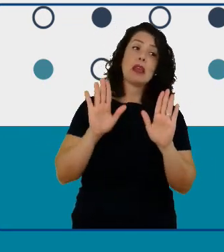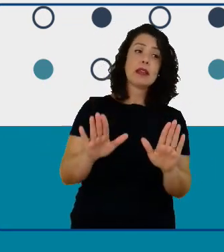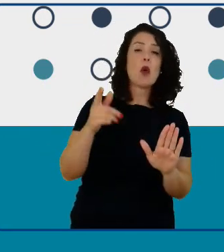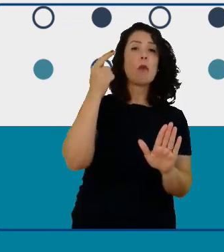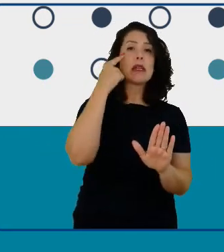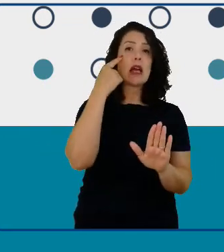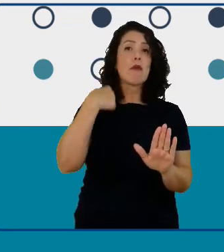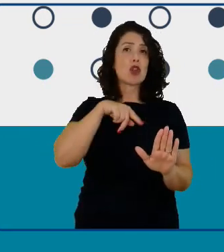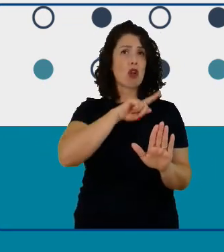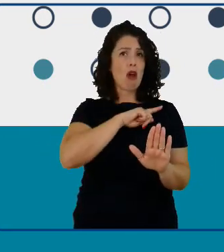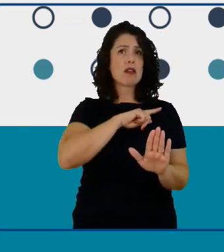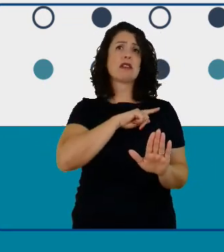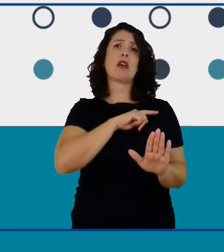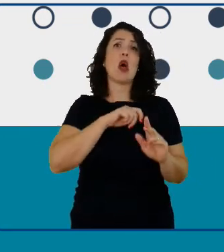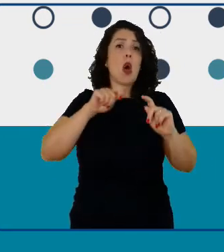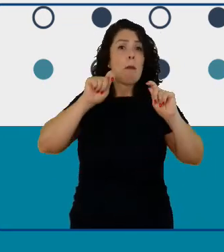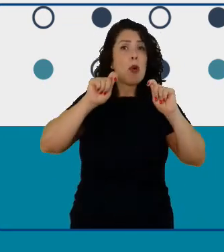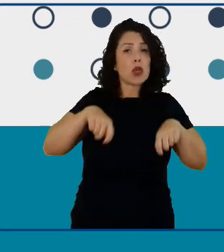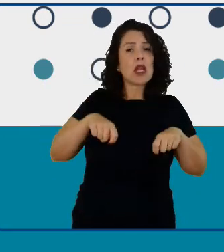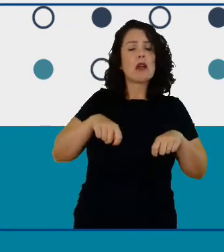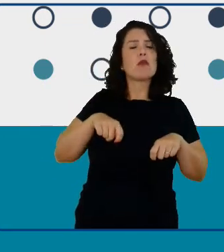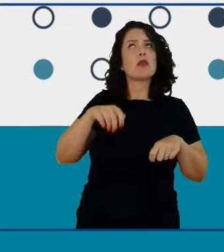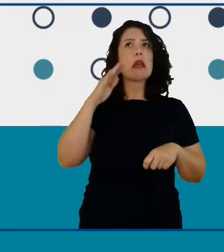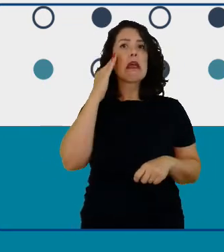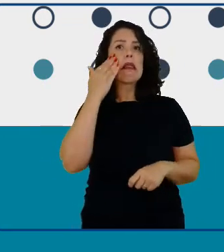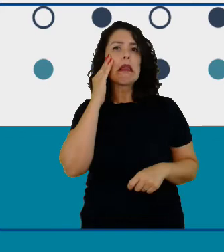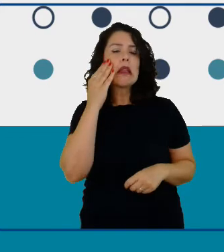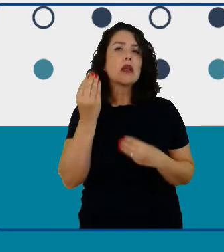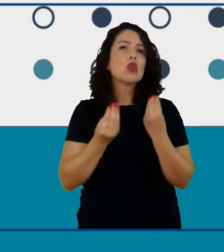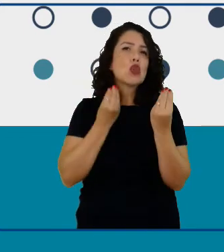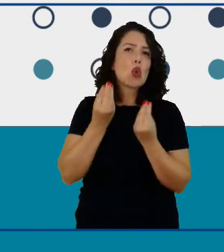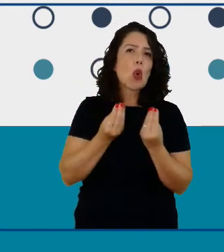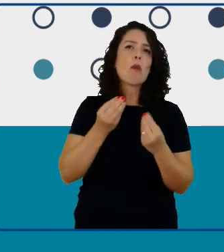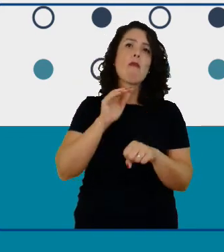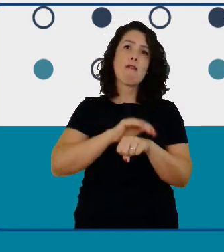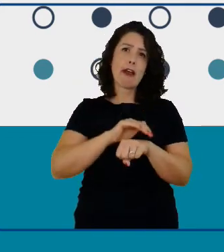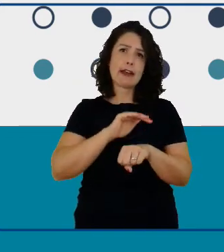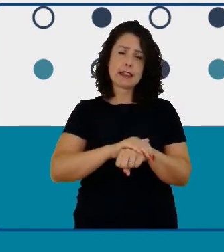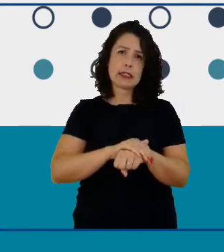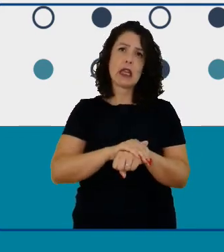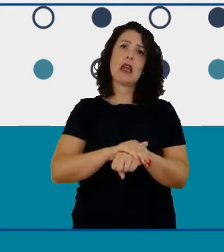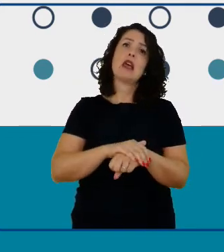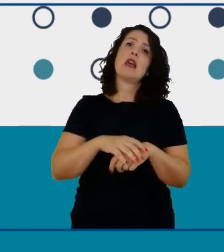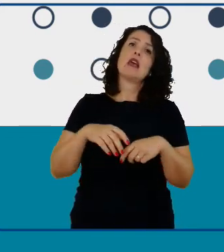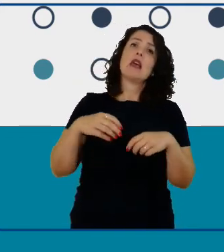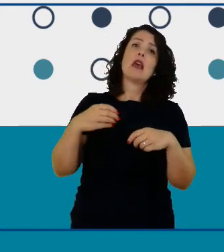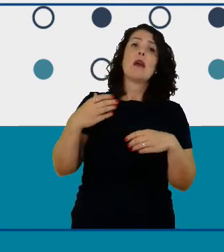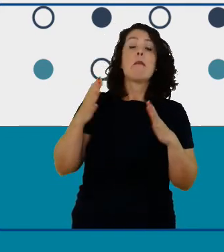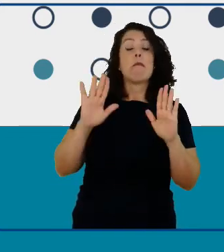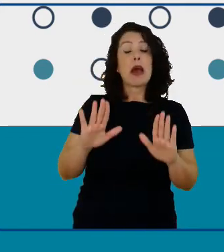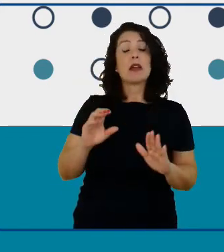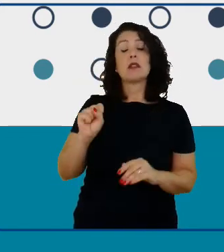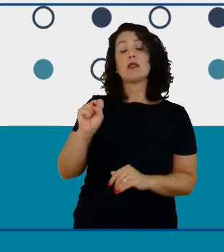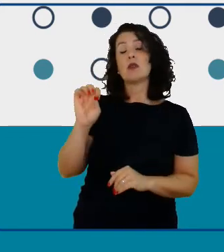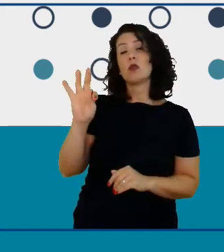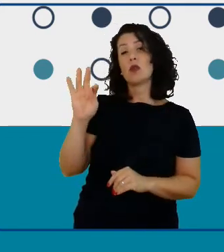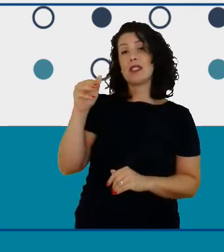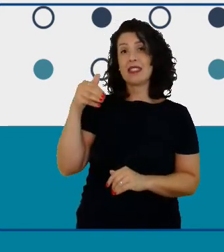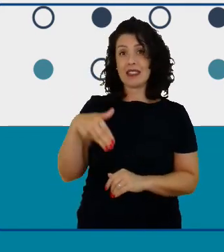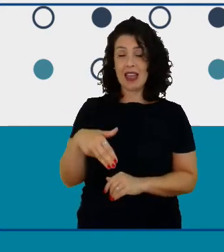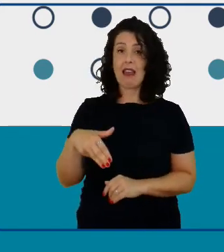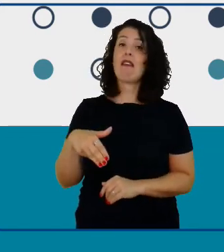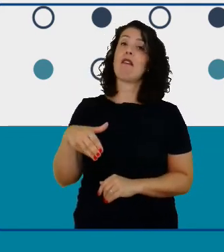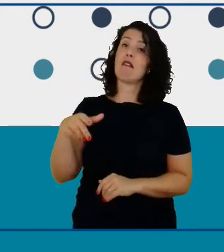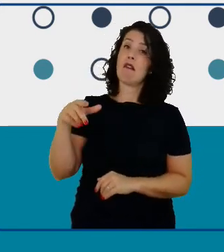capazes de ter visibilidade que os clubes existem dentro do Reino Unido